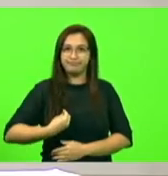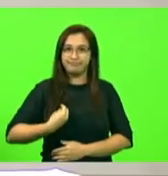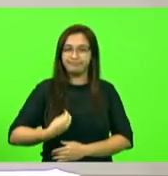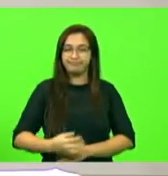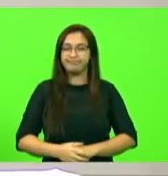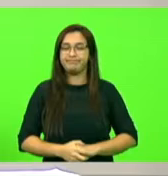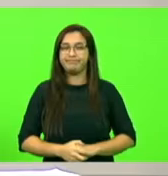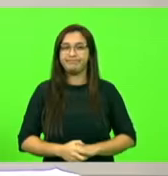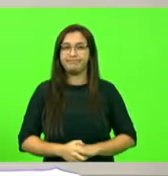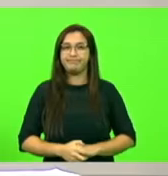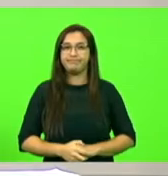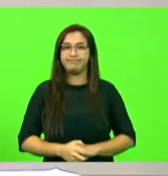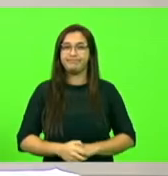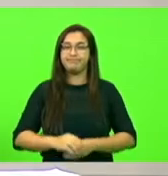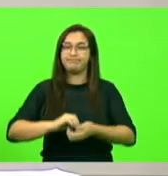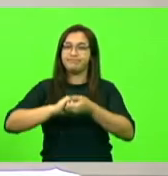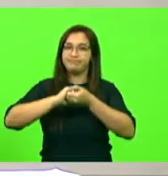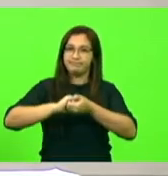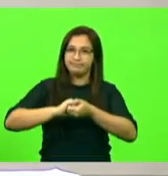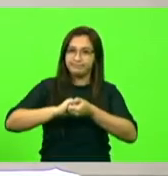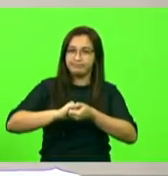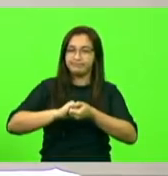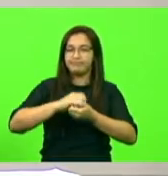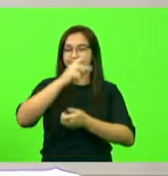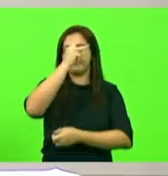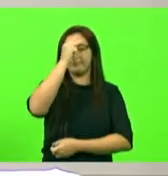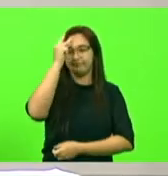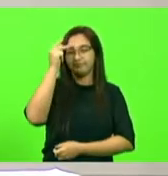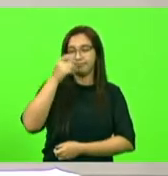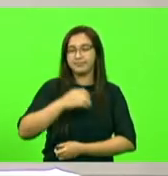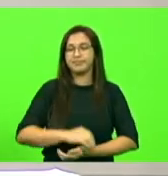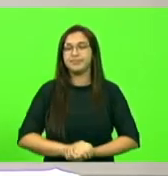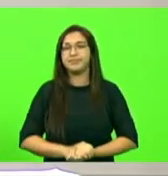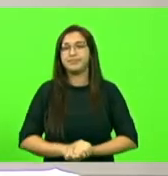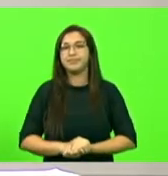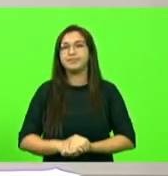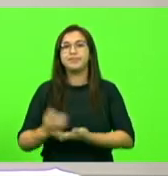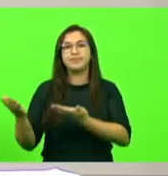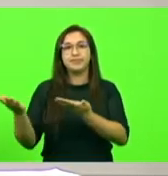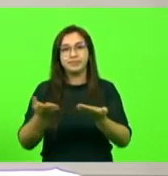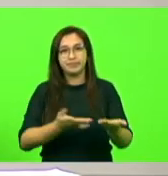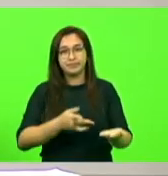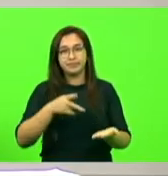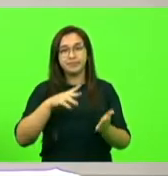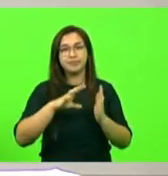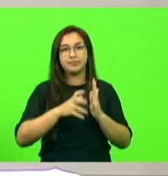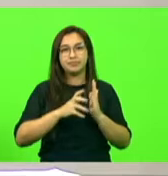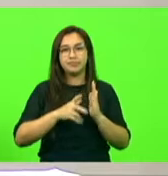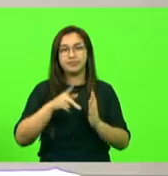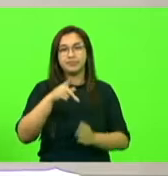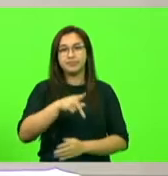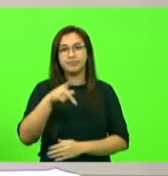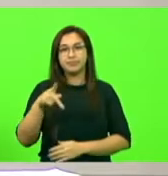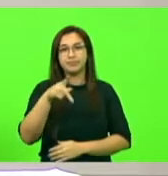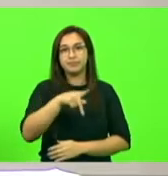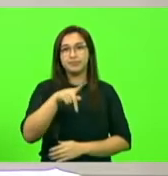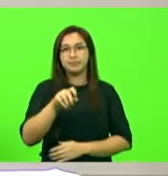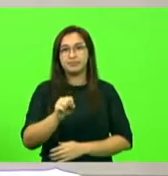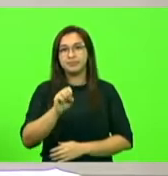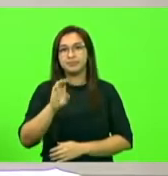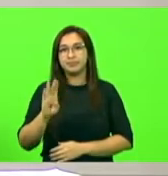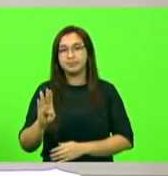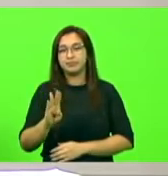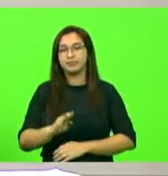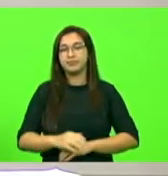Nossa saudação também ao prefeito. Próximo horário pertence ao bloco PP-PSTB.